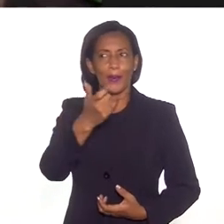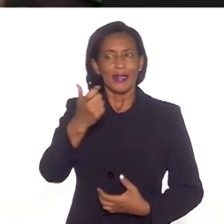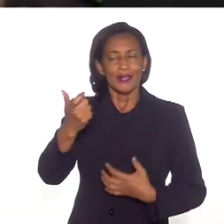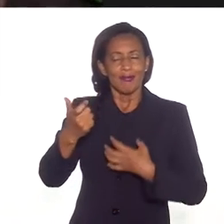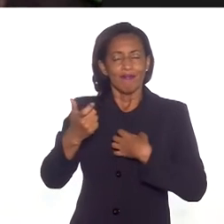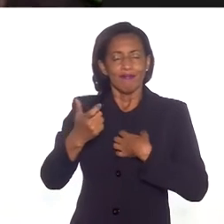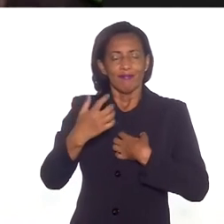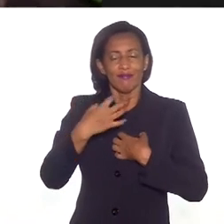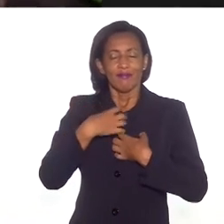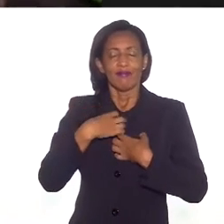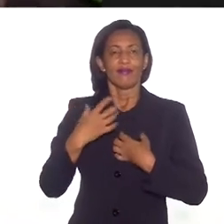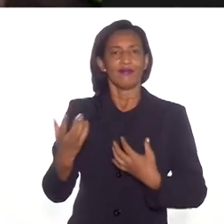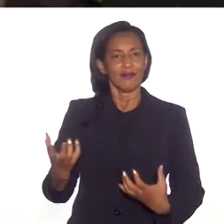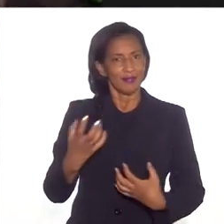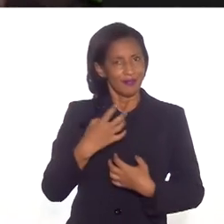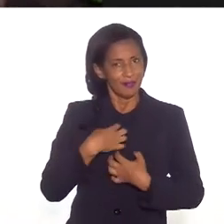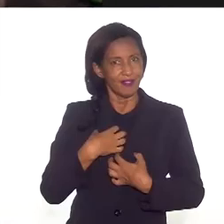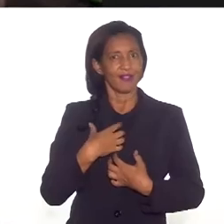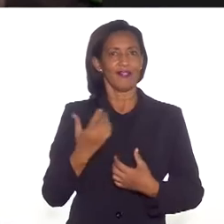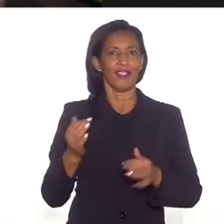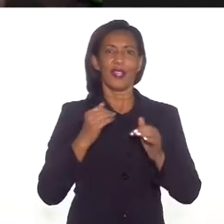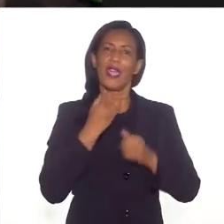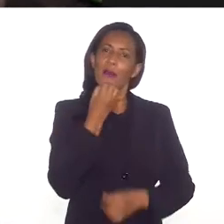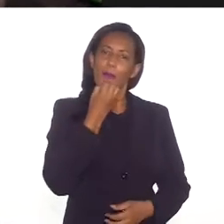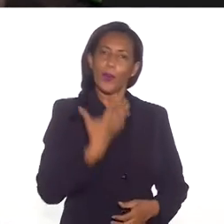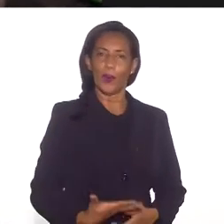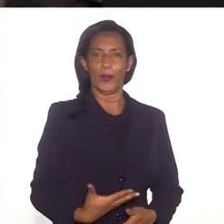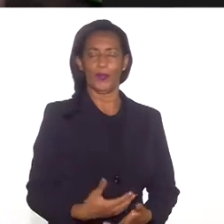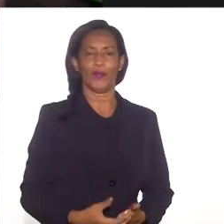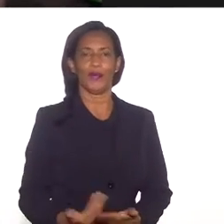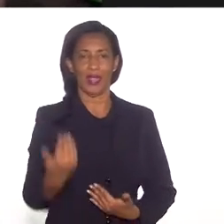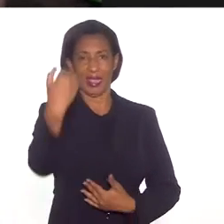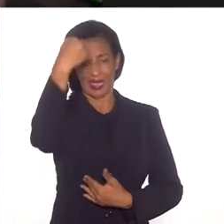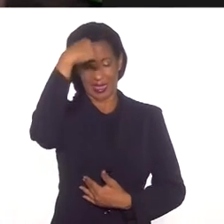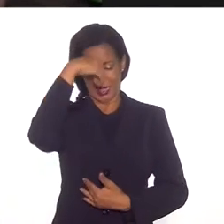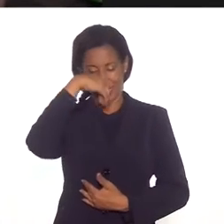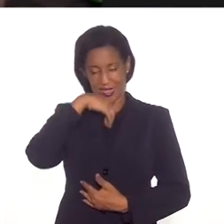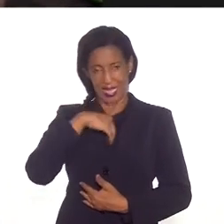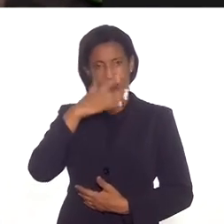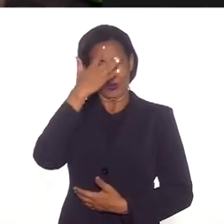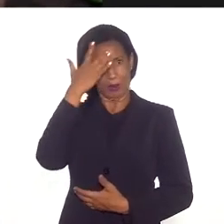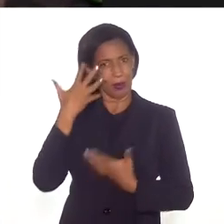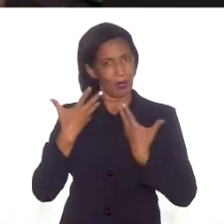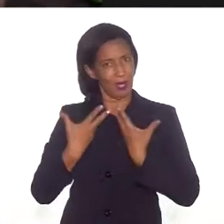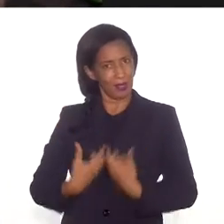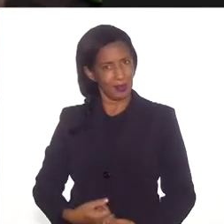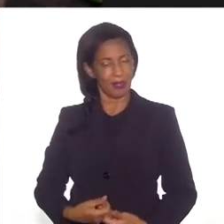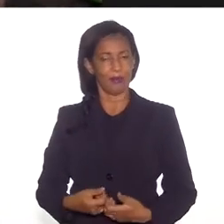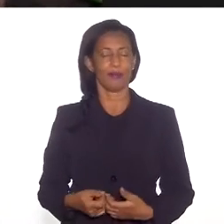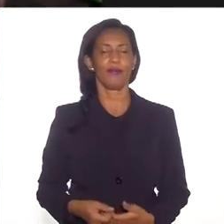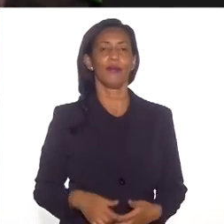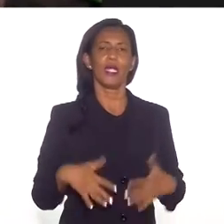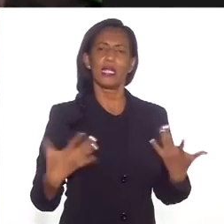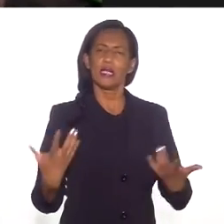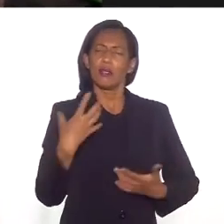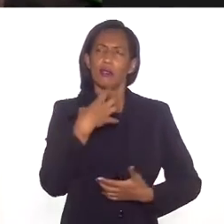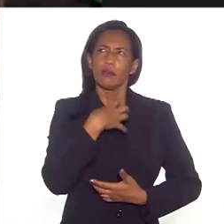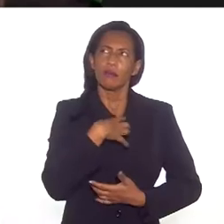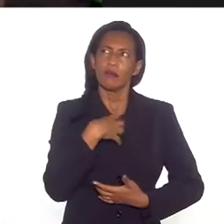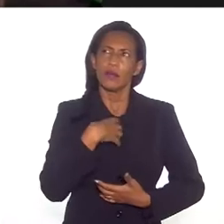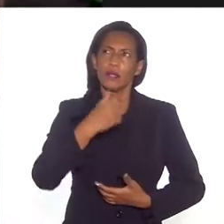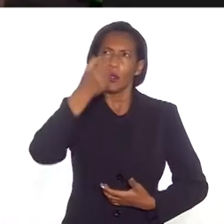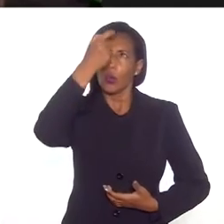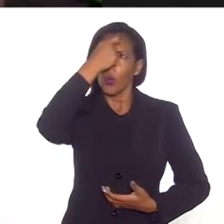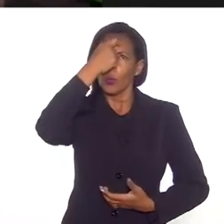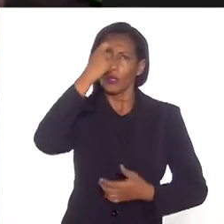certamente elas também farão um caminho bonito dentro das pessoas. Então, sempre tive